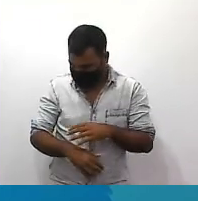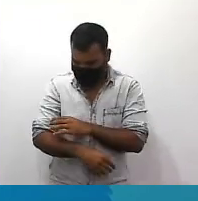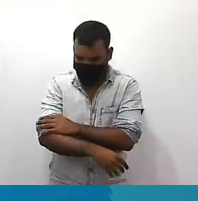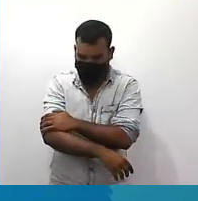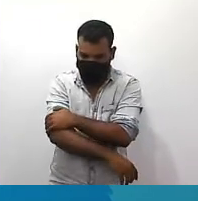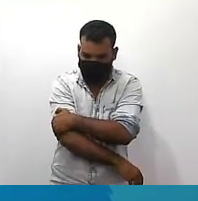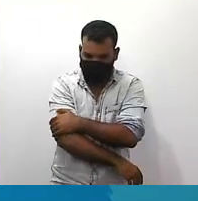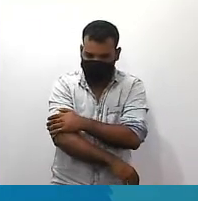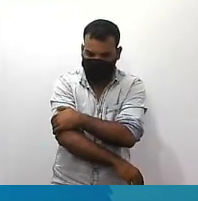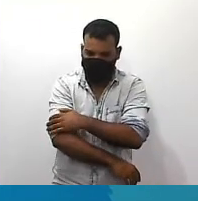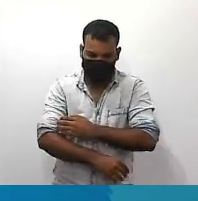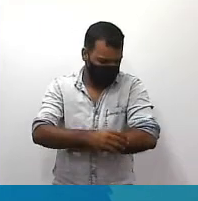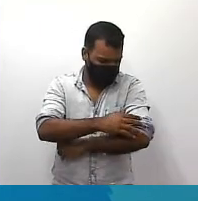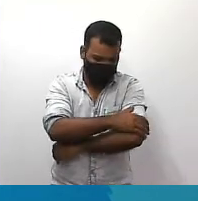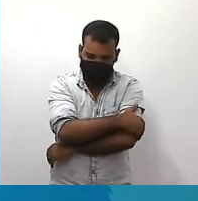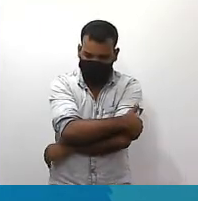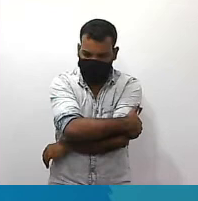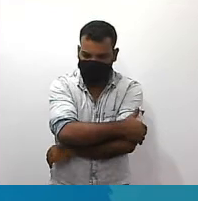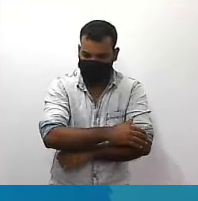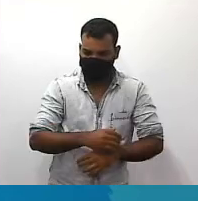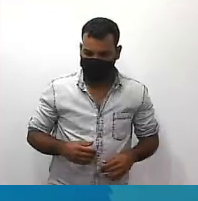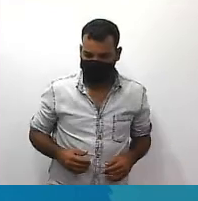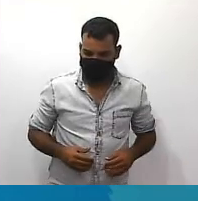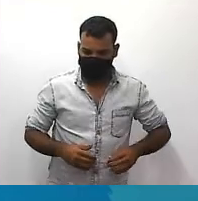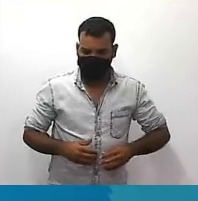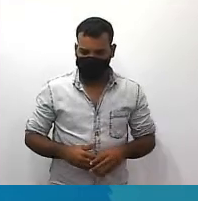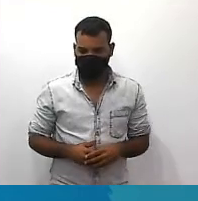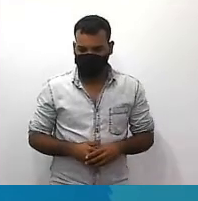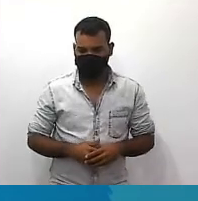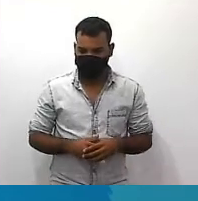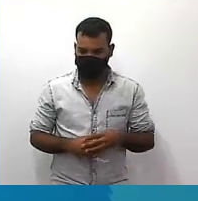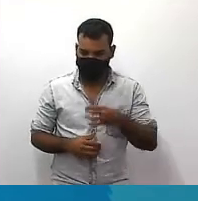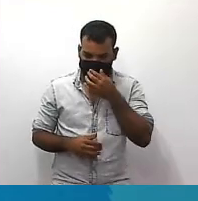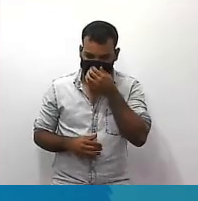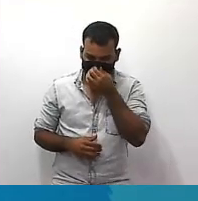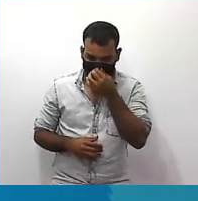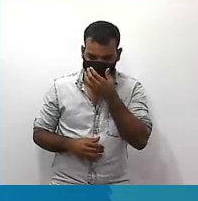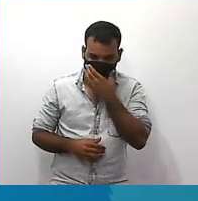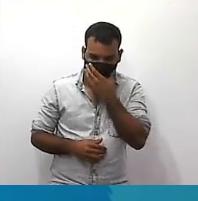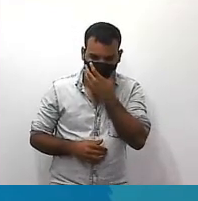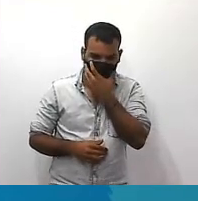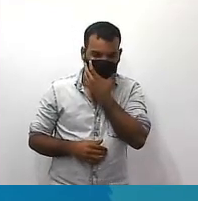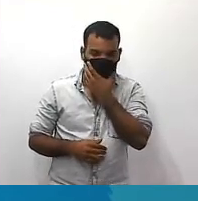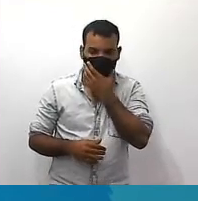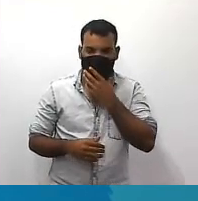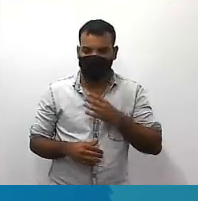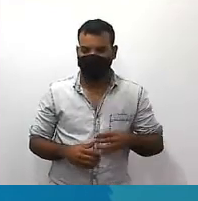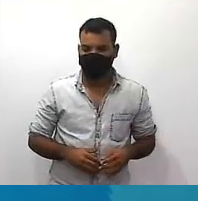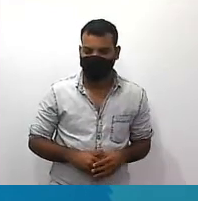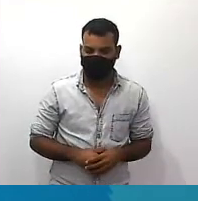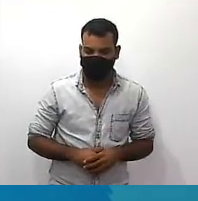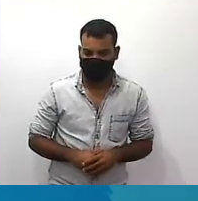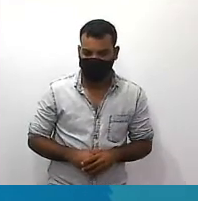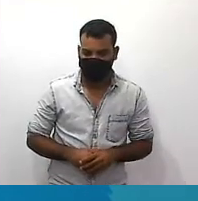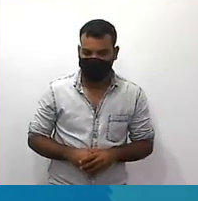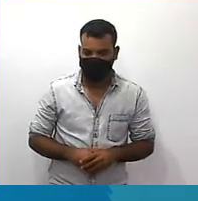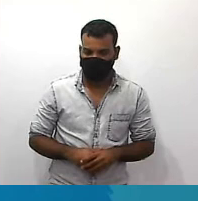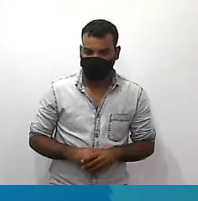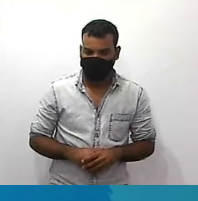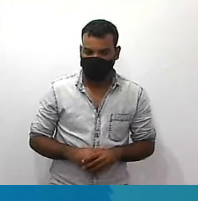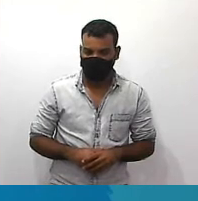então vem comigo agora vou falar da divisão subdivisões das frações nós vamos ser primeira